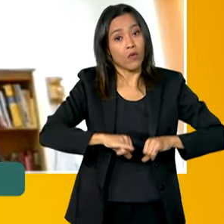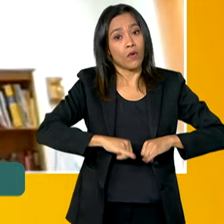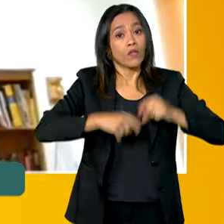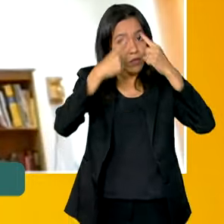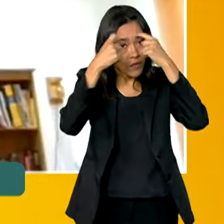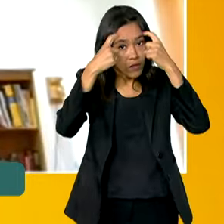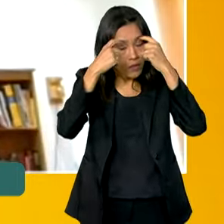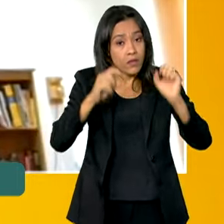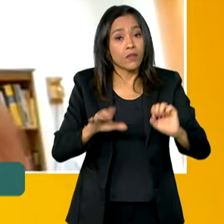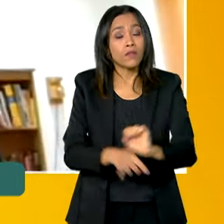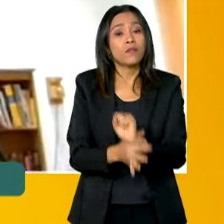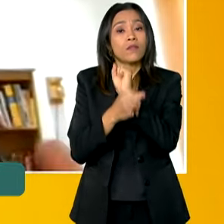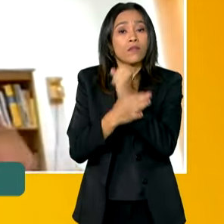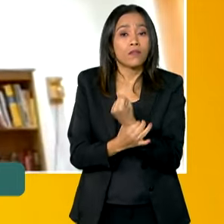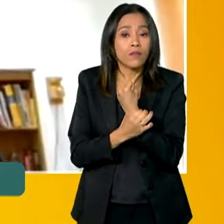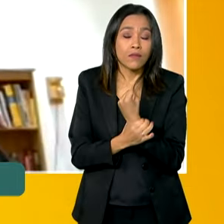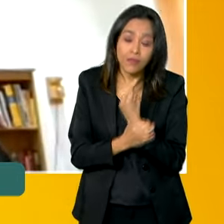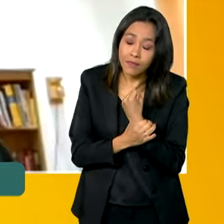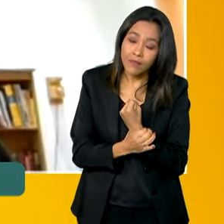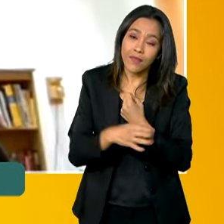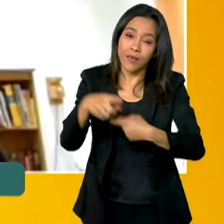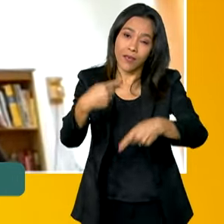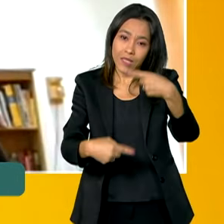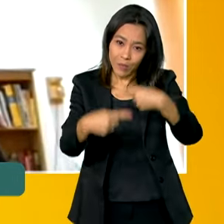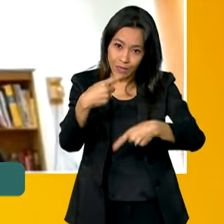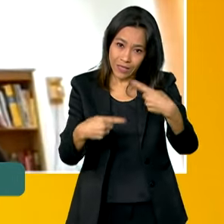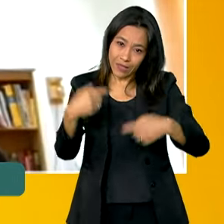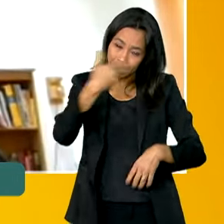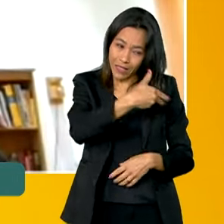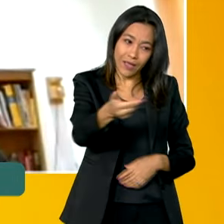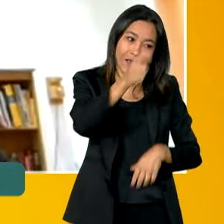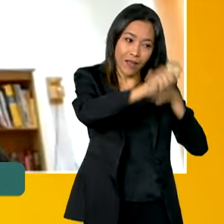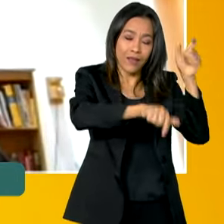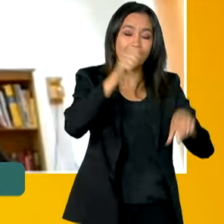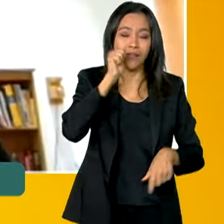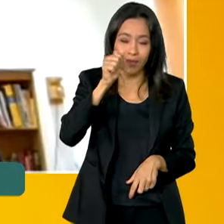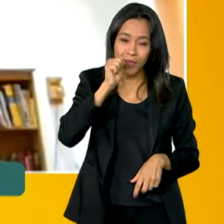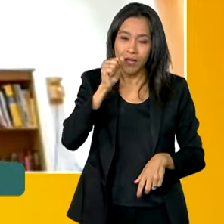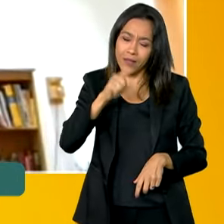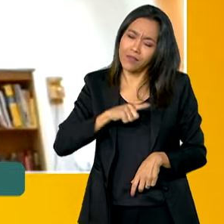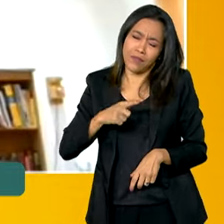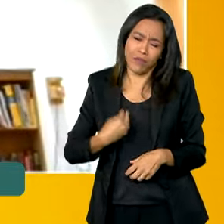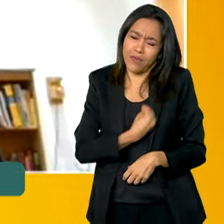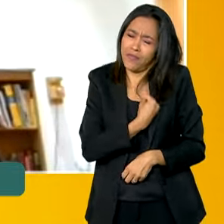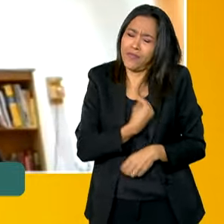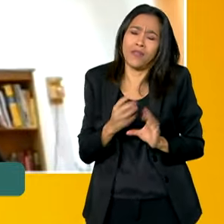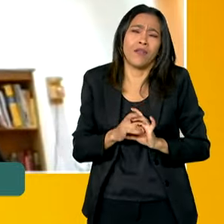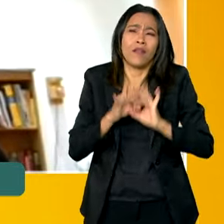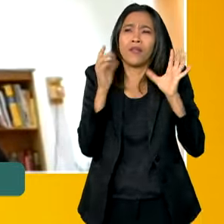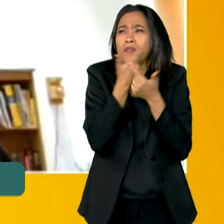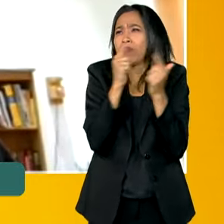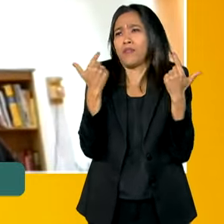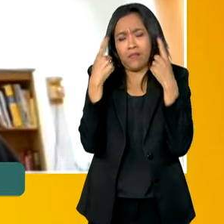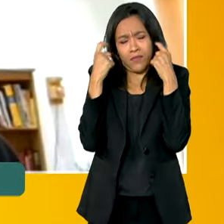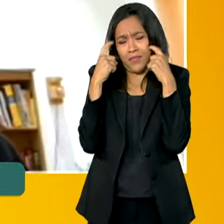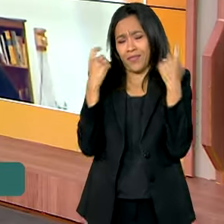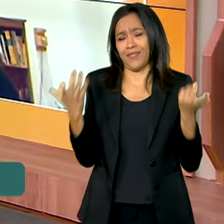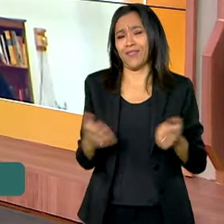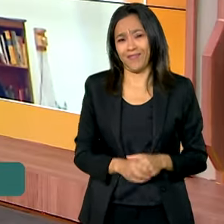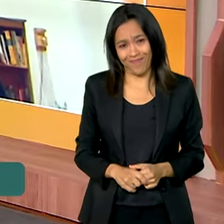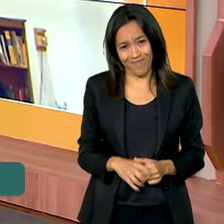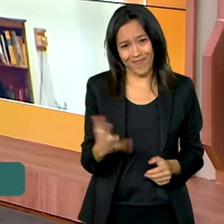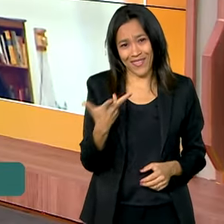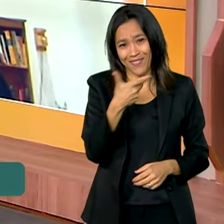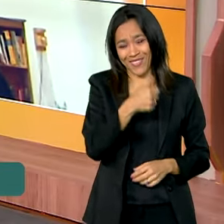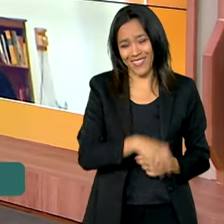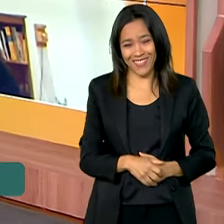garantia dessas políticas para que essas mulheres realmente vivenciem uma vida livre de violências. Maravilha!